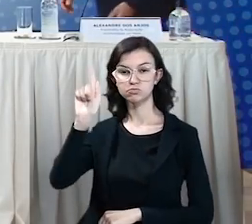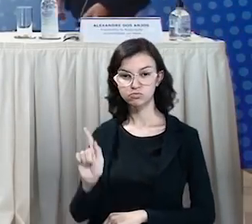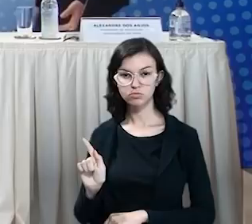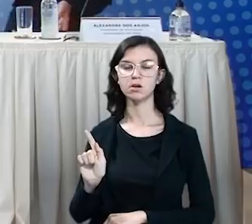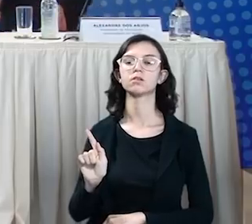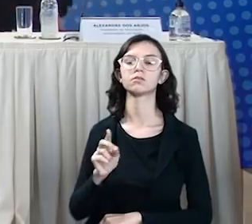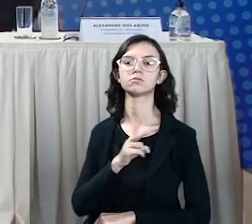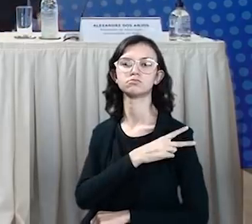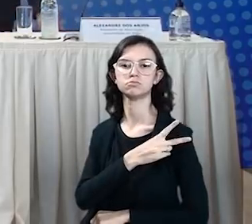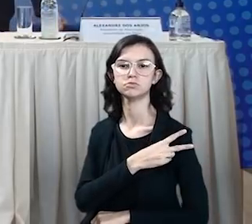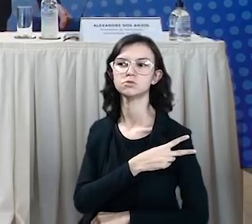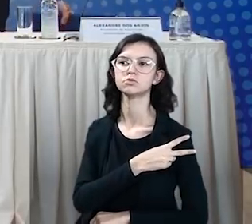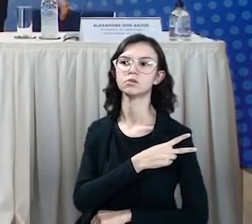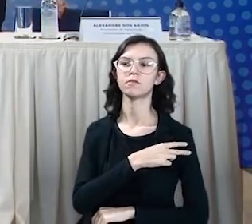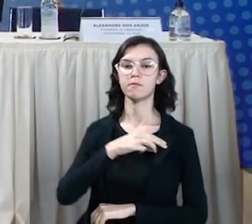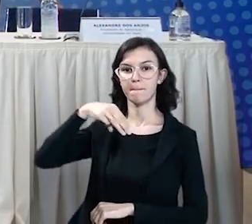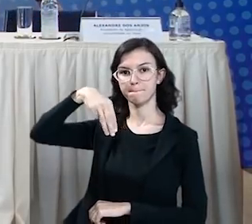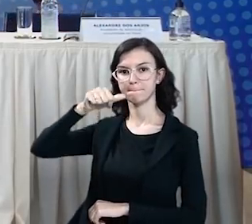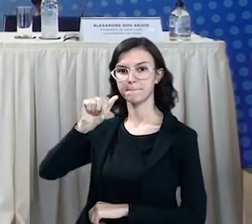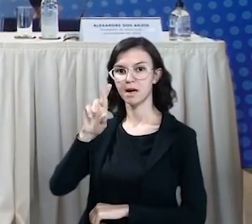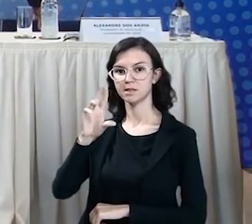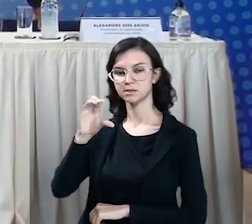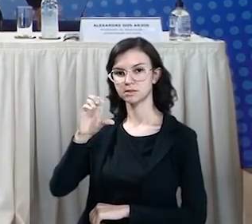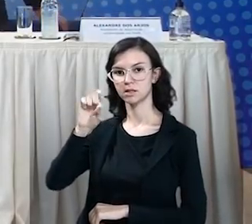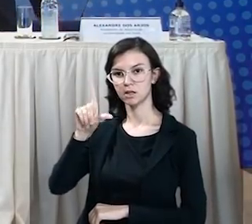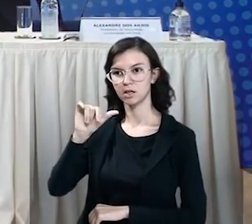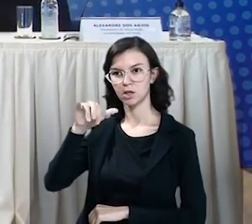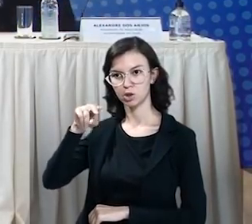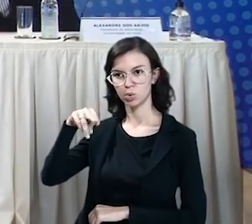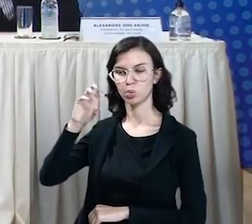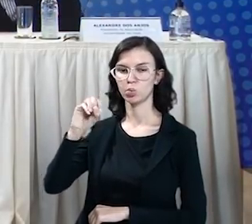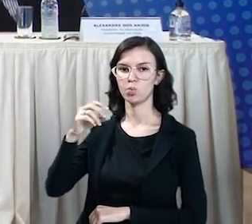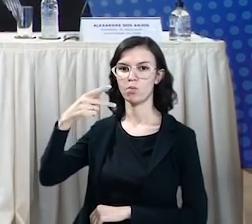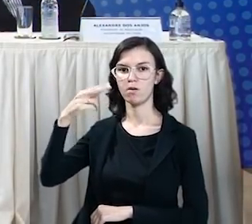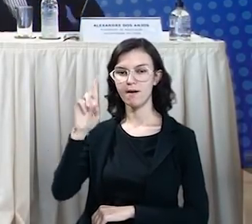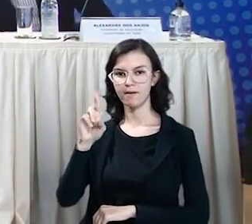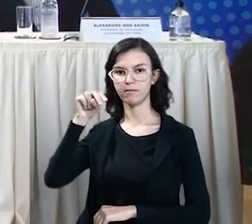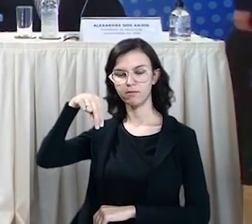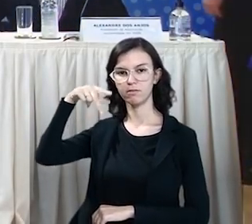RNP e responsável pelo Eduplay, Marcelino Cunha.